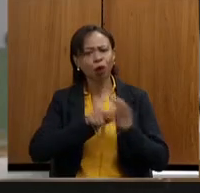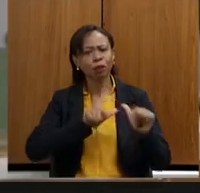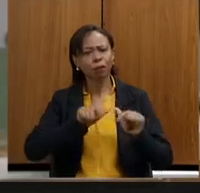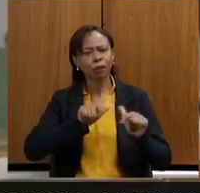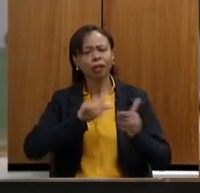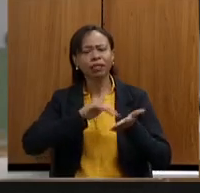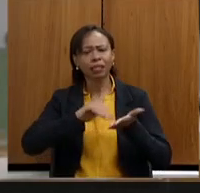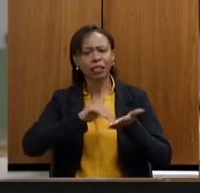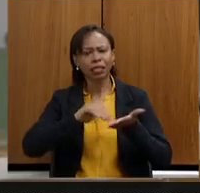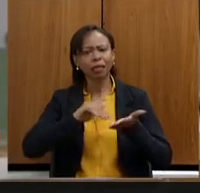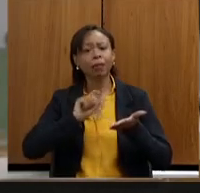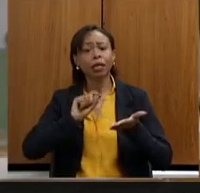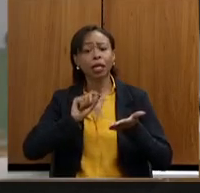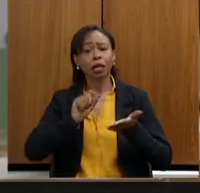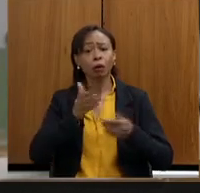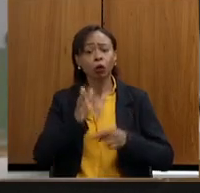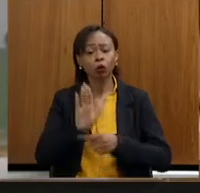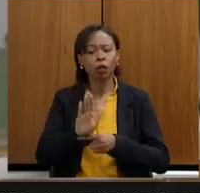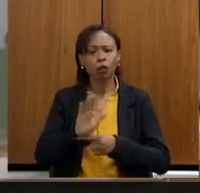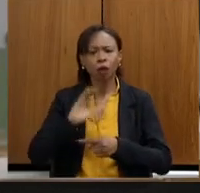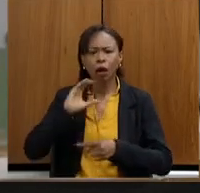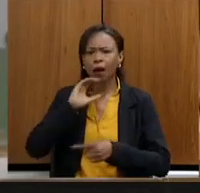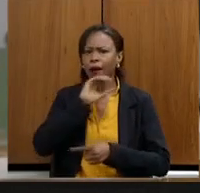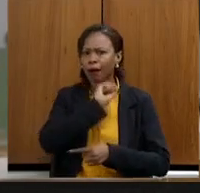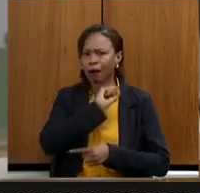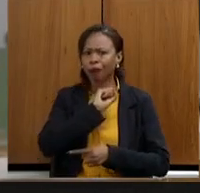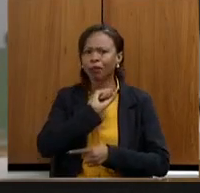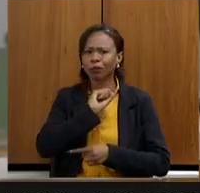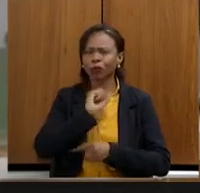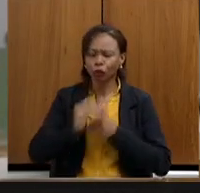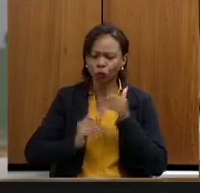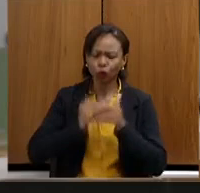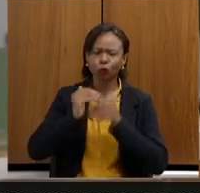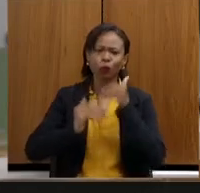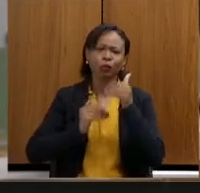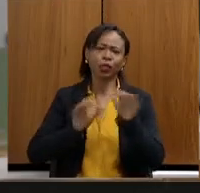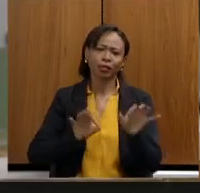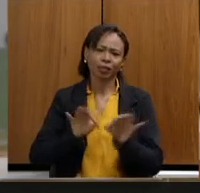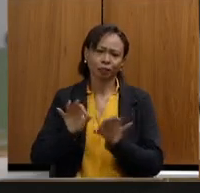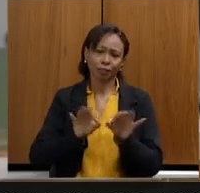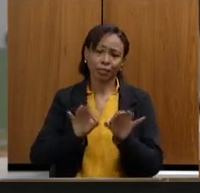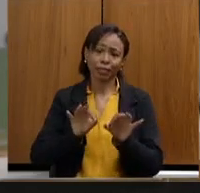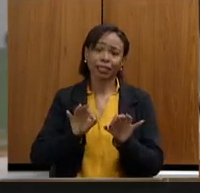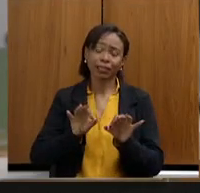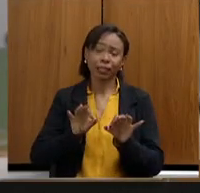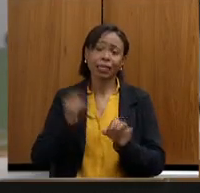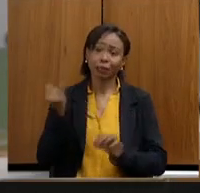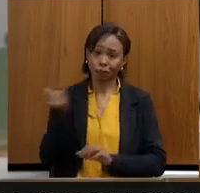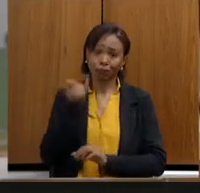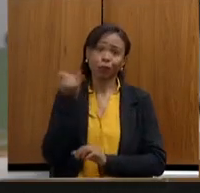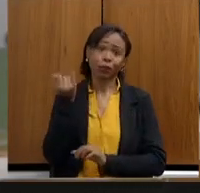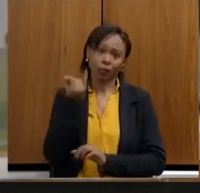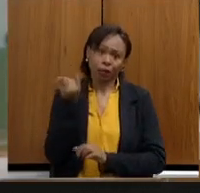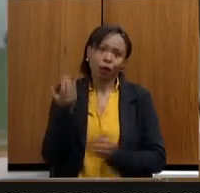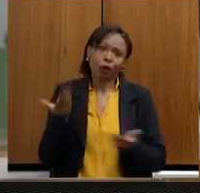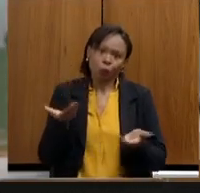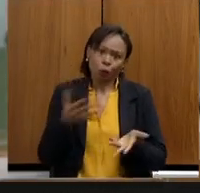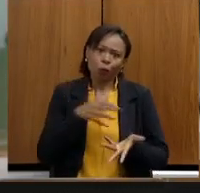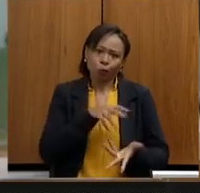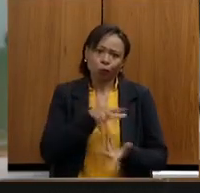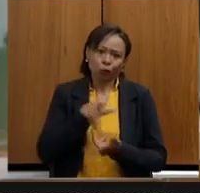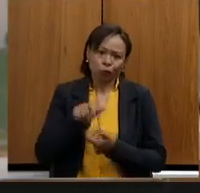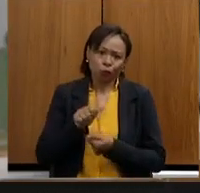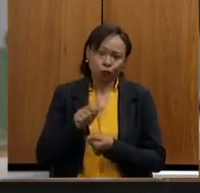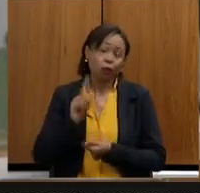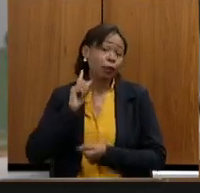celeridade nesses projetos tão caros para o mundo hoje, não diria nem só para